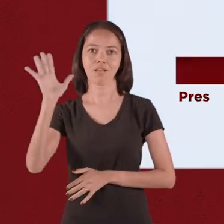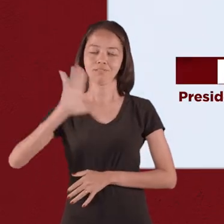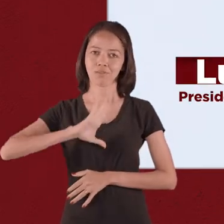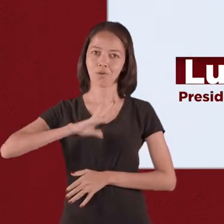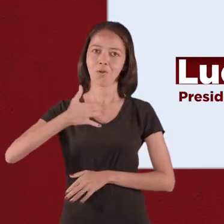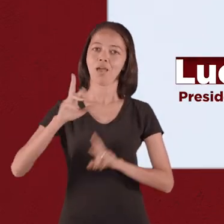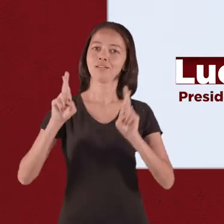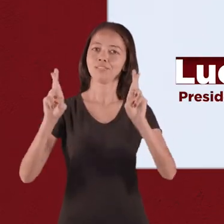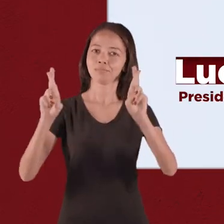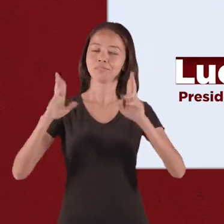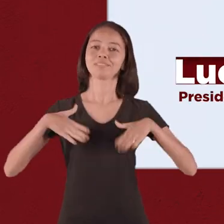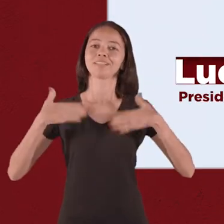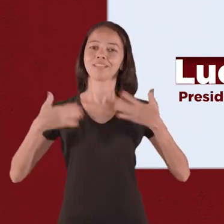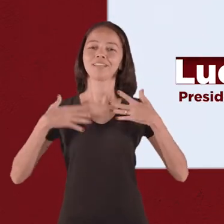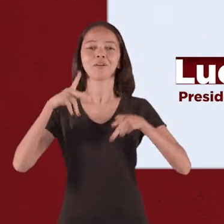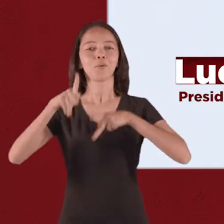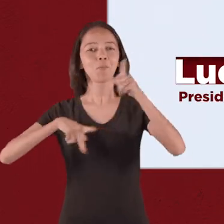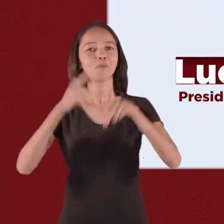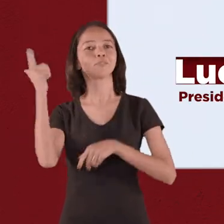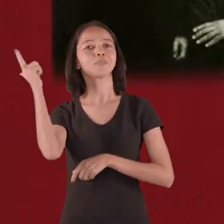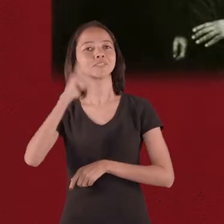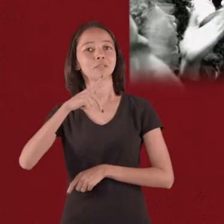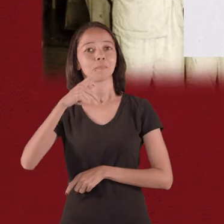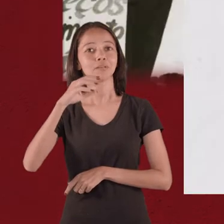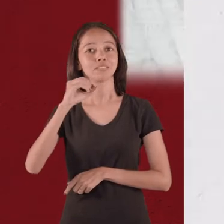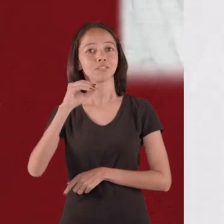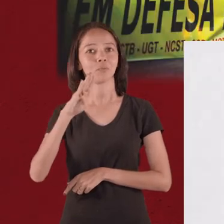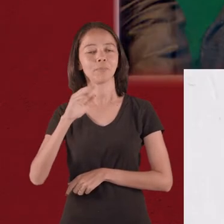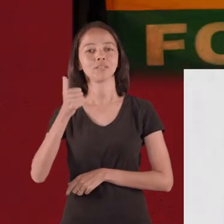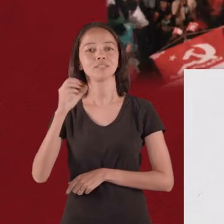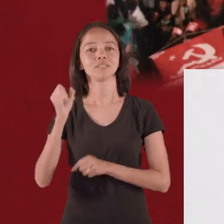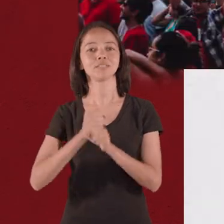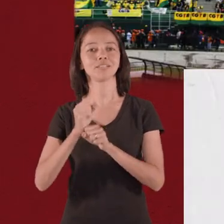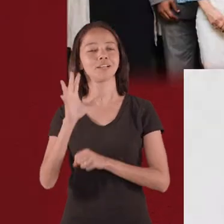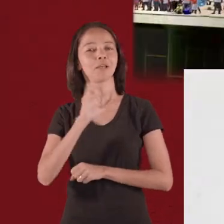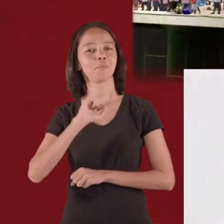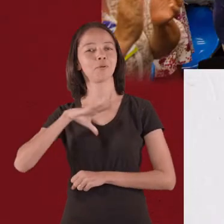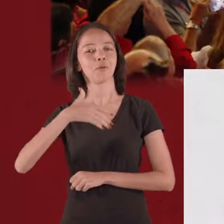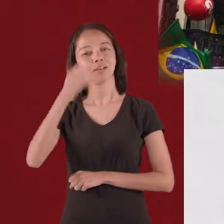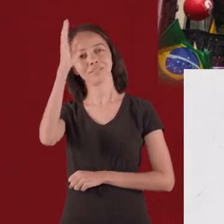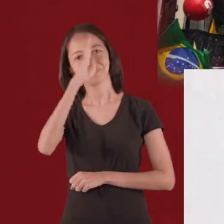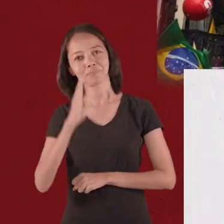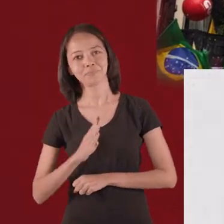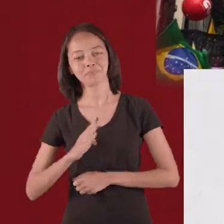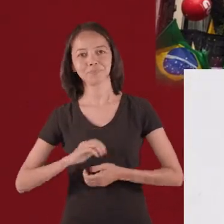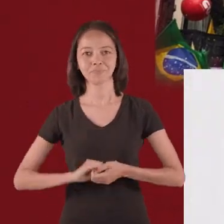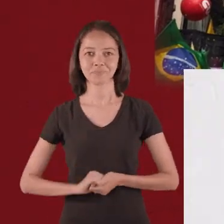Coisa de esperança e alegria, o povo vencerá. PCdoB, 100 anos de amor e coragem pelo Brasil.